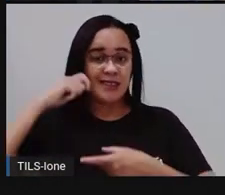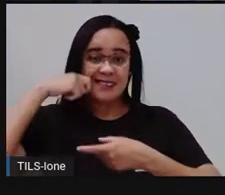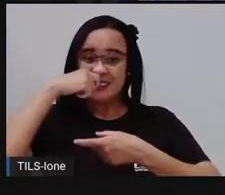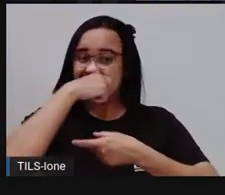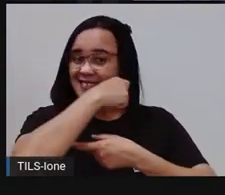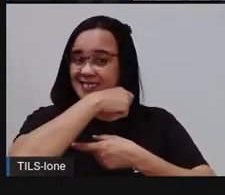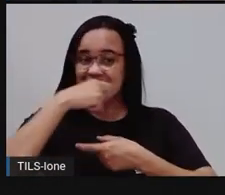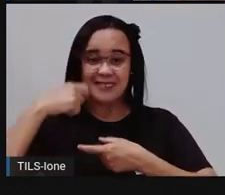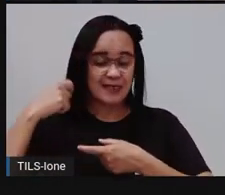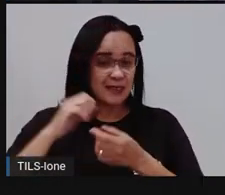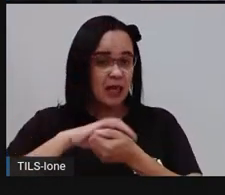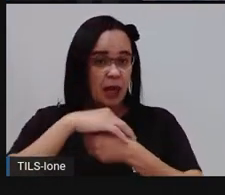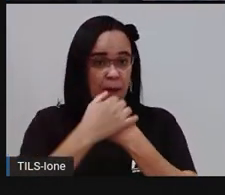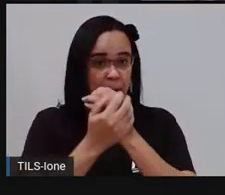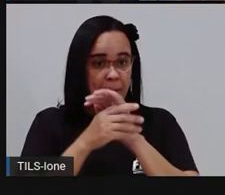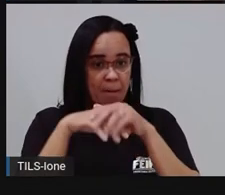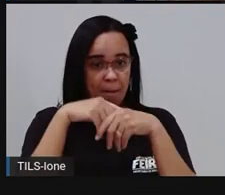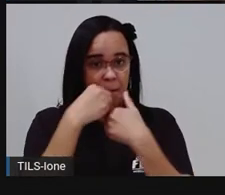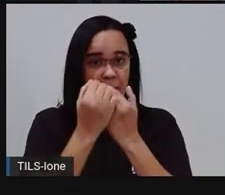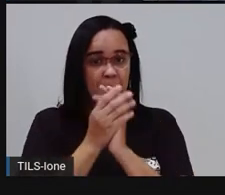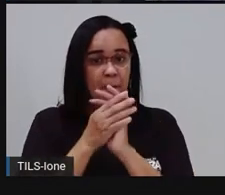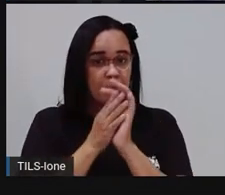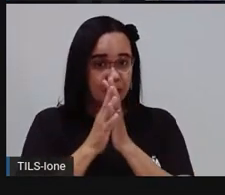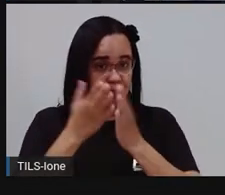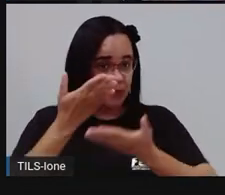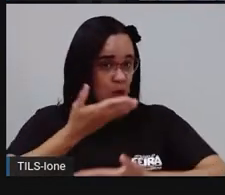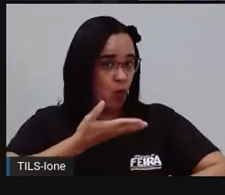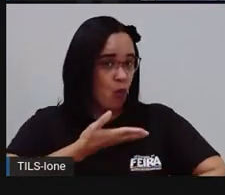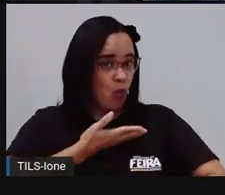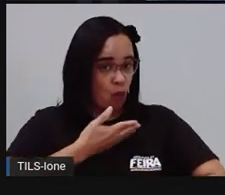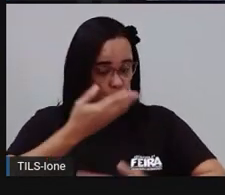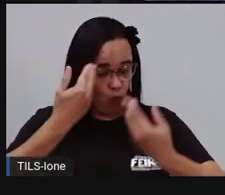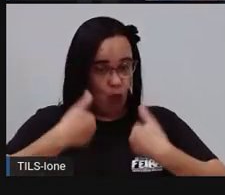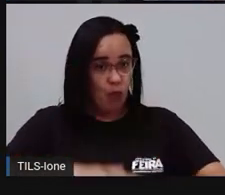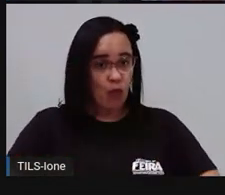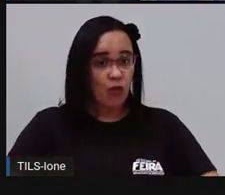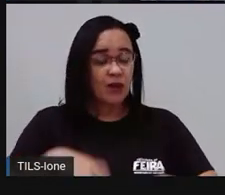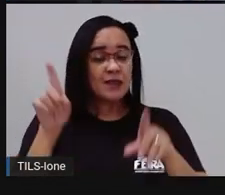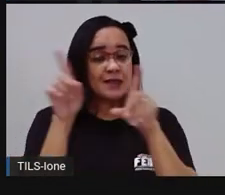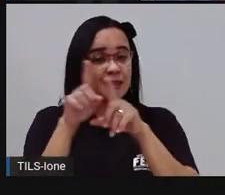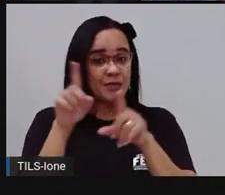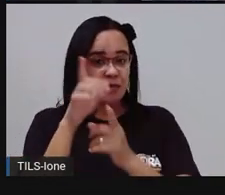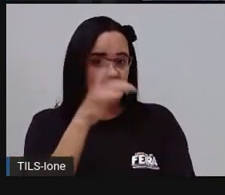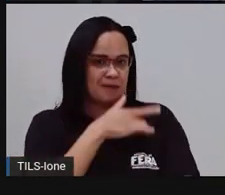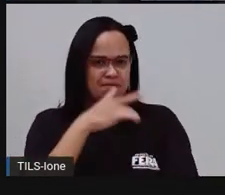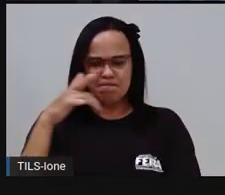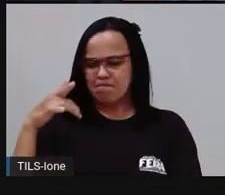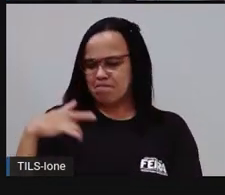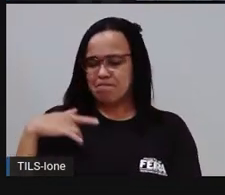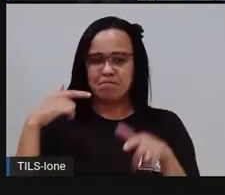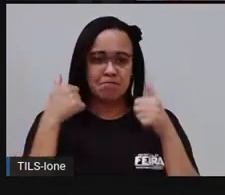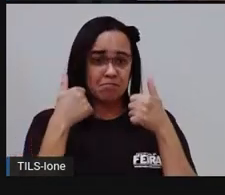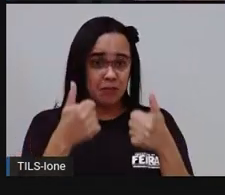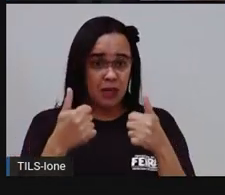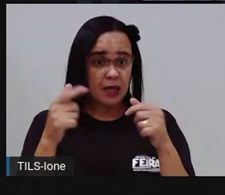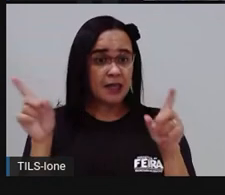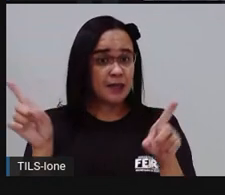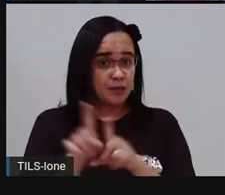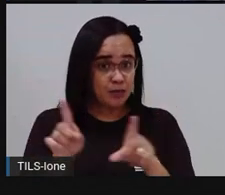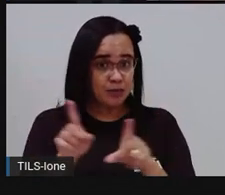prevenir, manter nossa saúde aí bem cuidada em dias, né? Então a água está presente em diversas